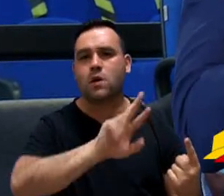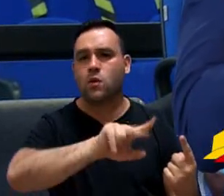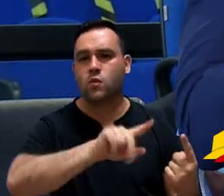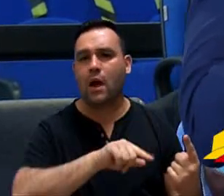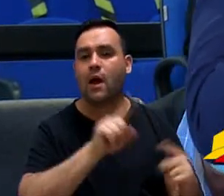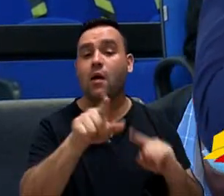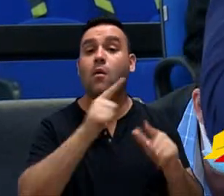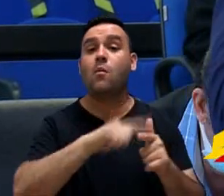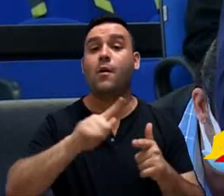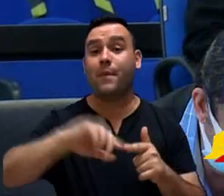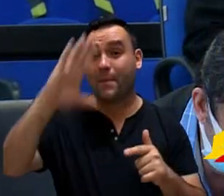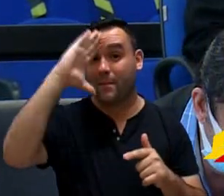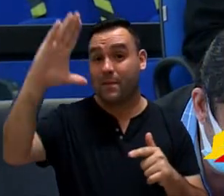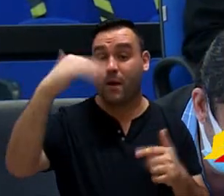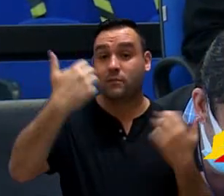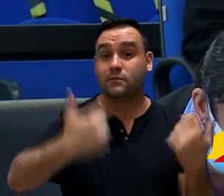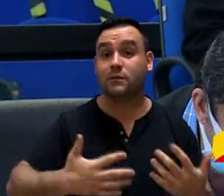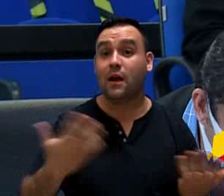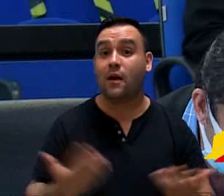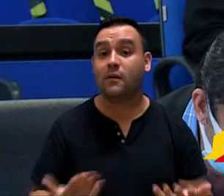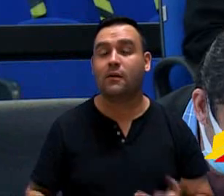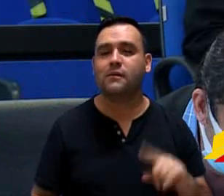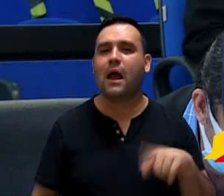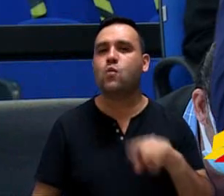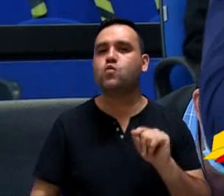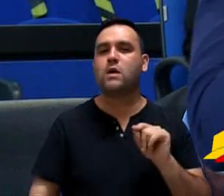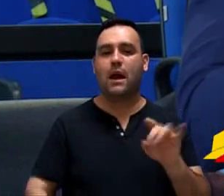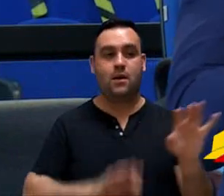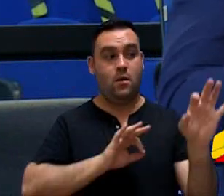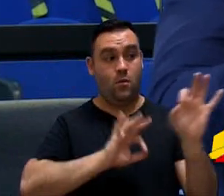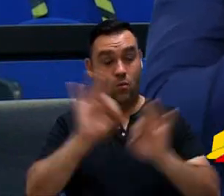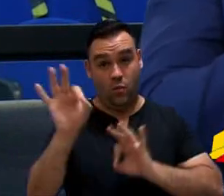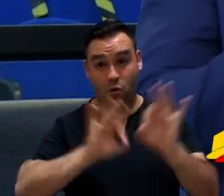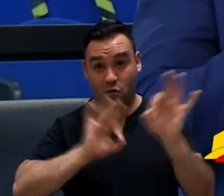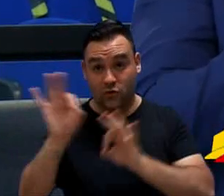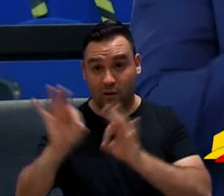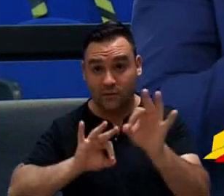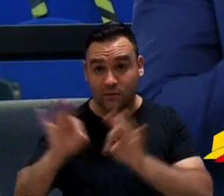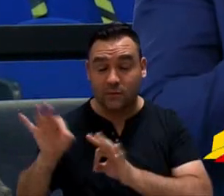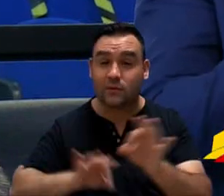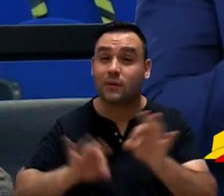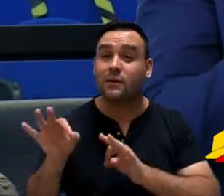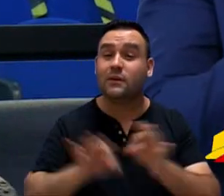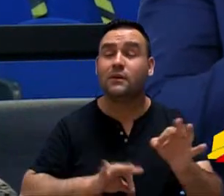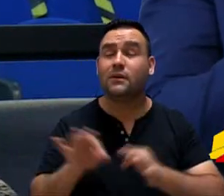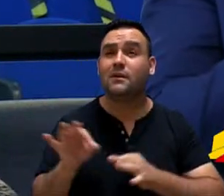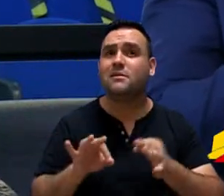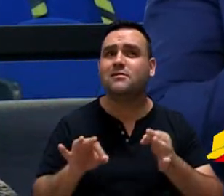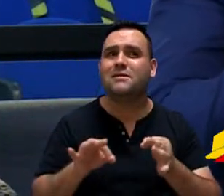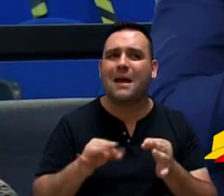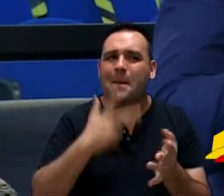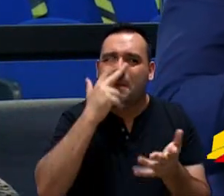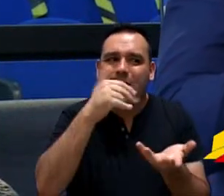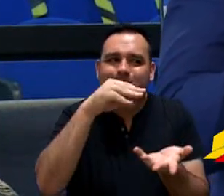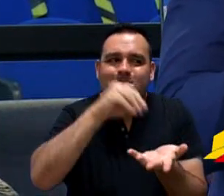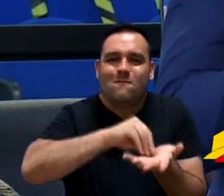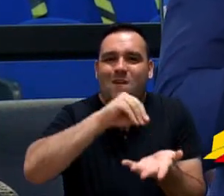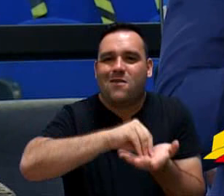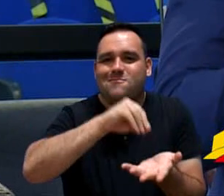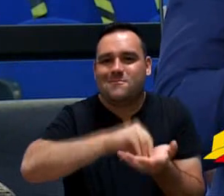O que nós estamos dizendo aqui é que o projeto, ele está com déficit.